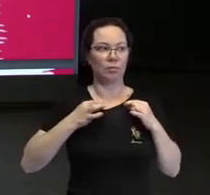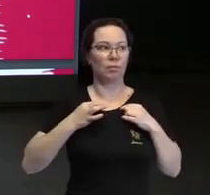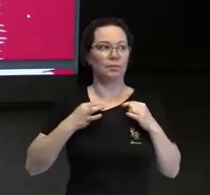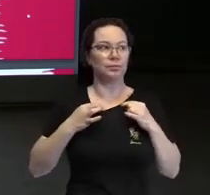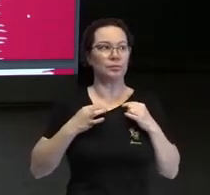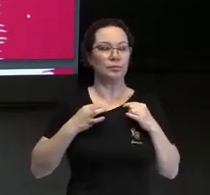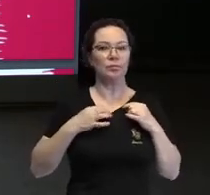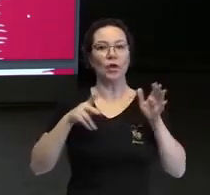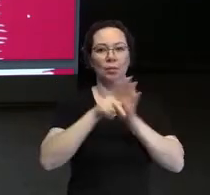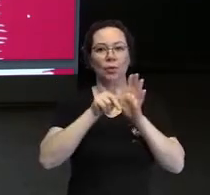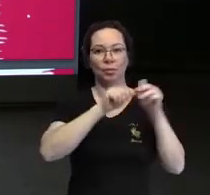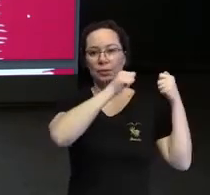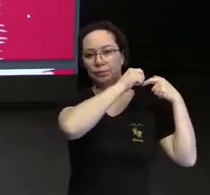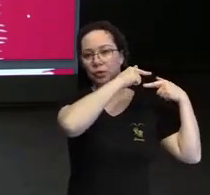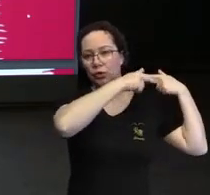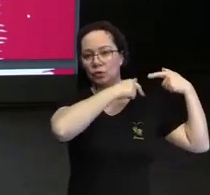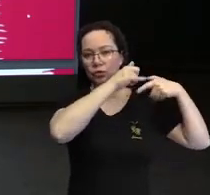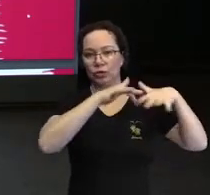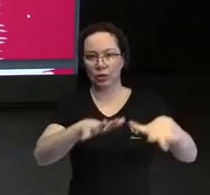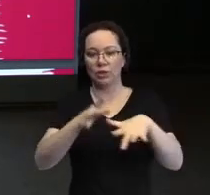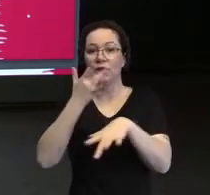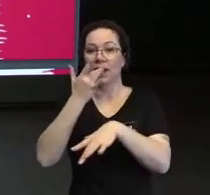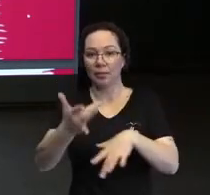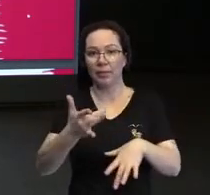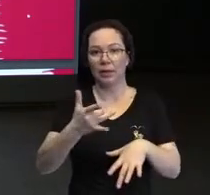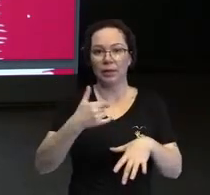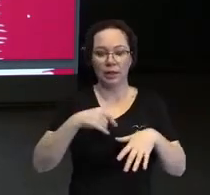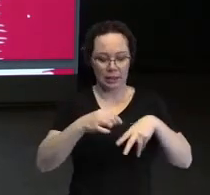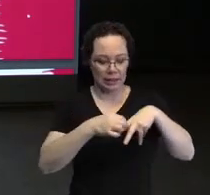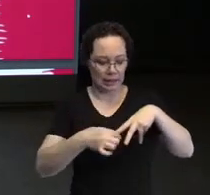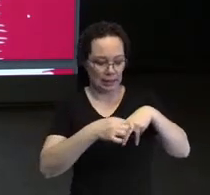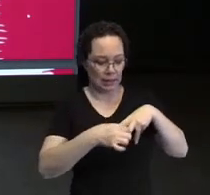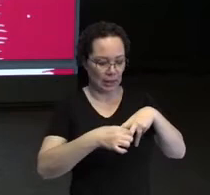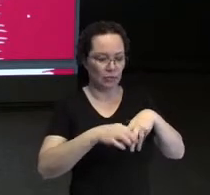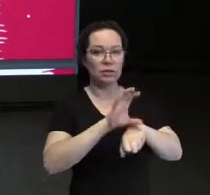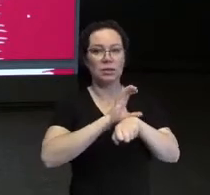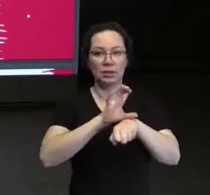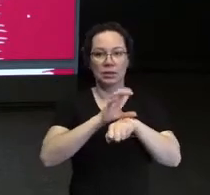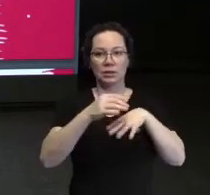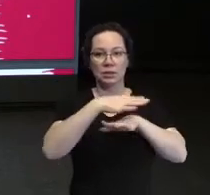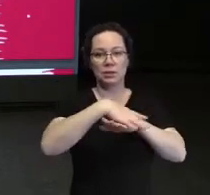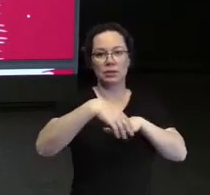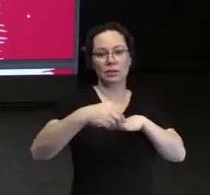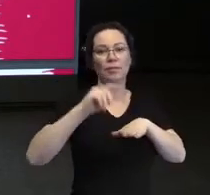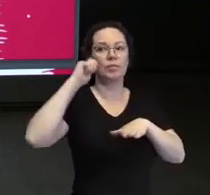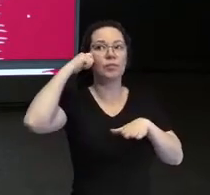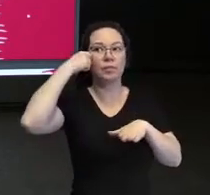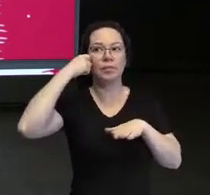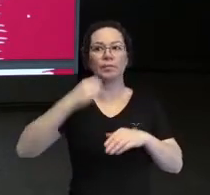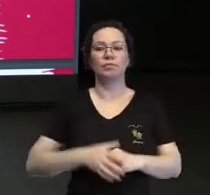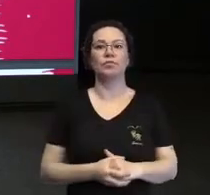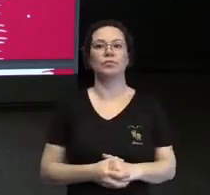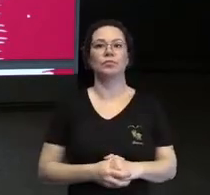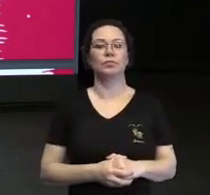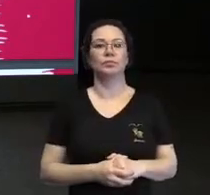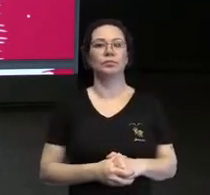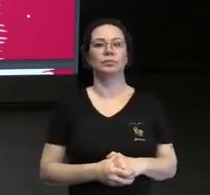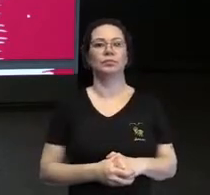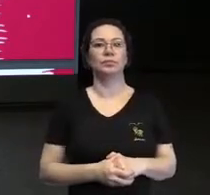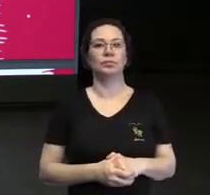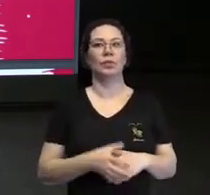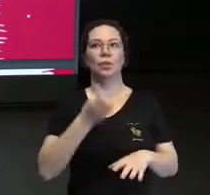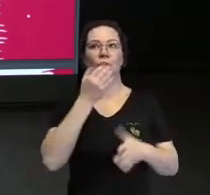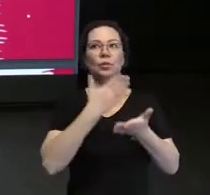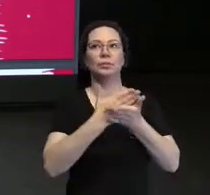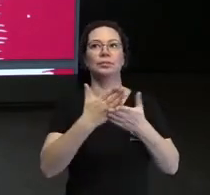congresso branca, uma calça cinza e sapatos pretos. Então, vamos